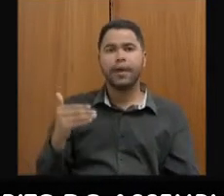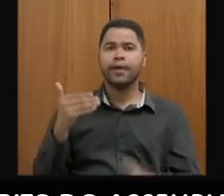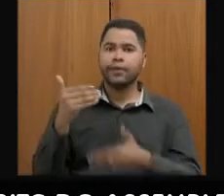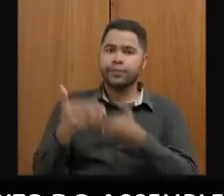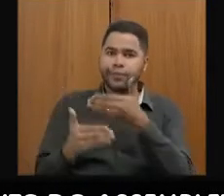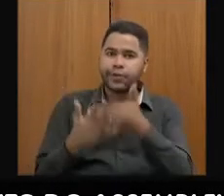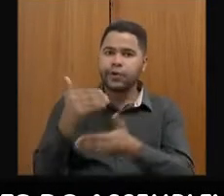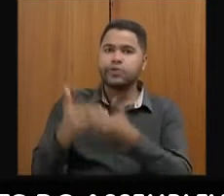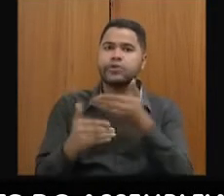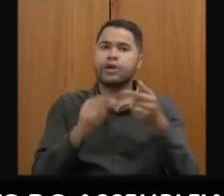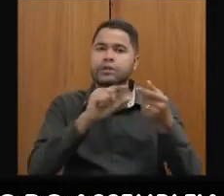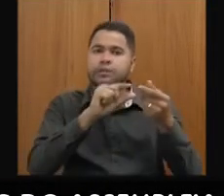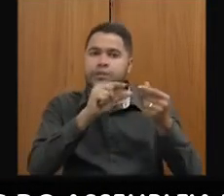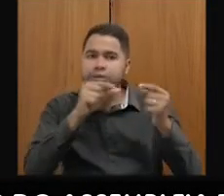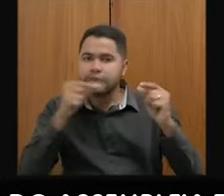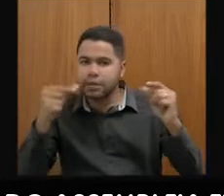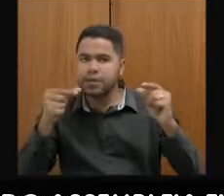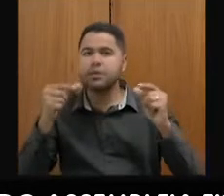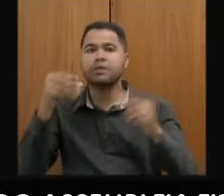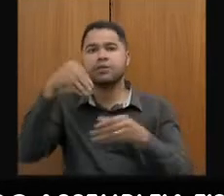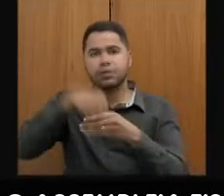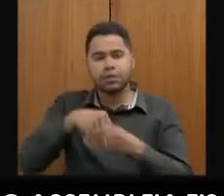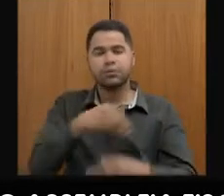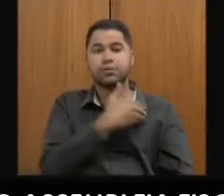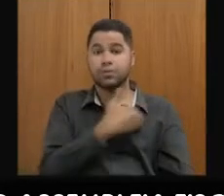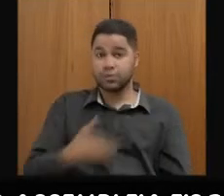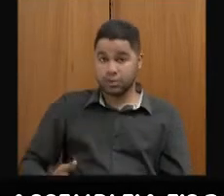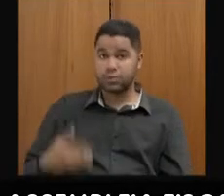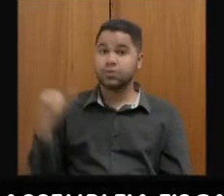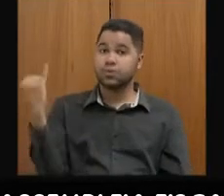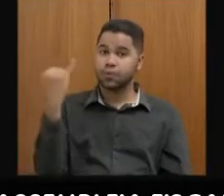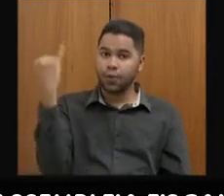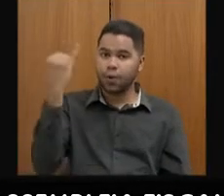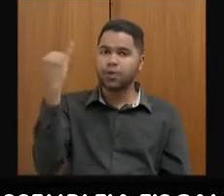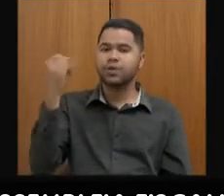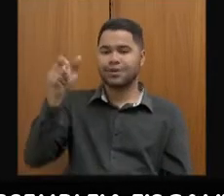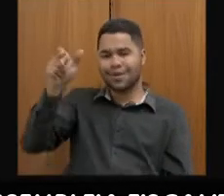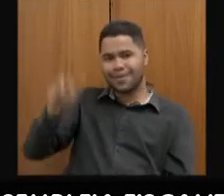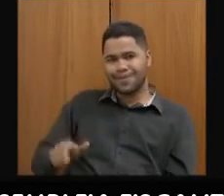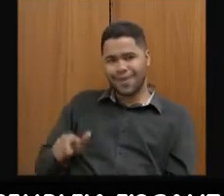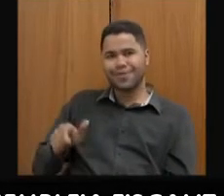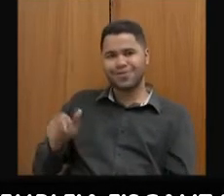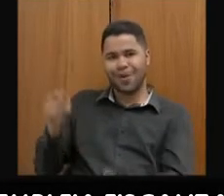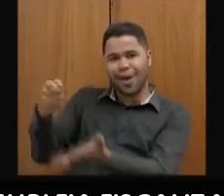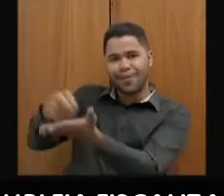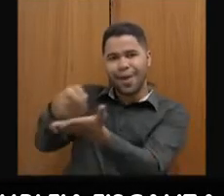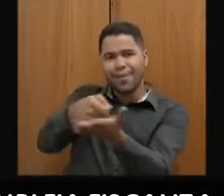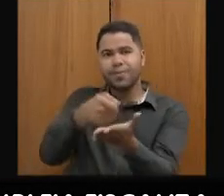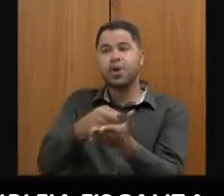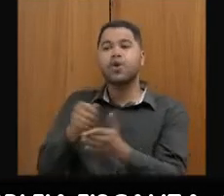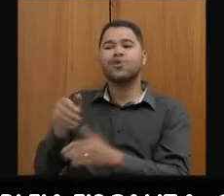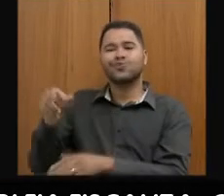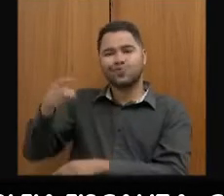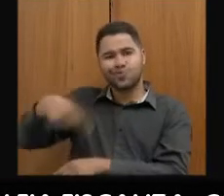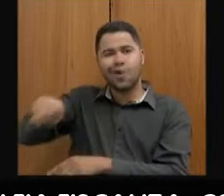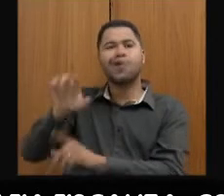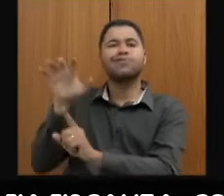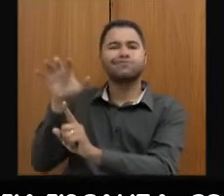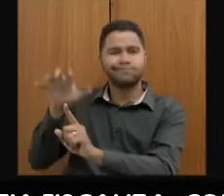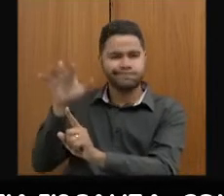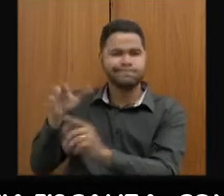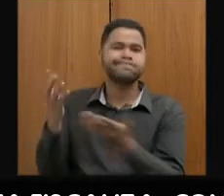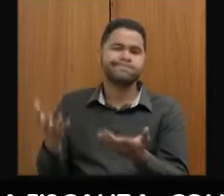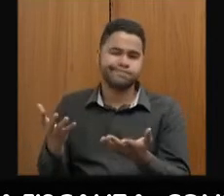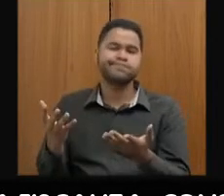estrutural dentro do Estado, isso é muito importante para o contribuinte. Todos eles são afetados por isso. Então,